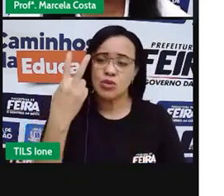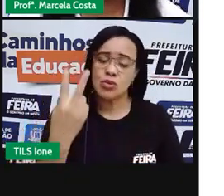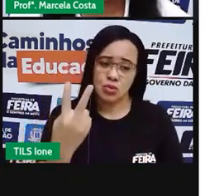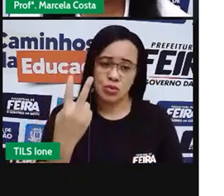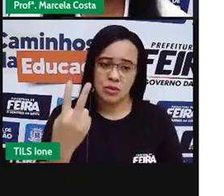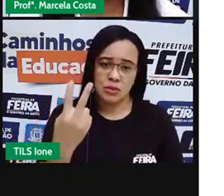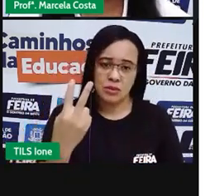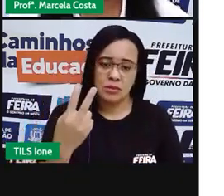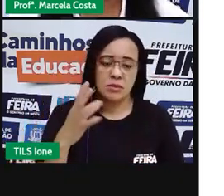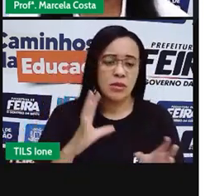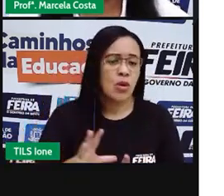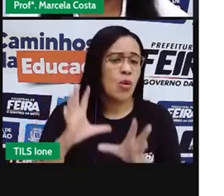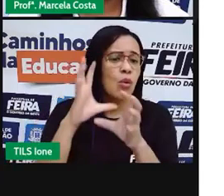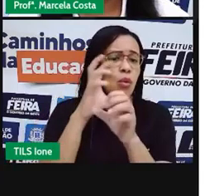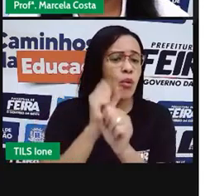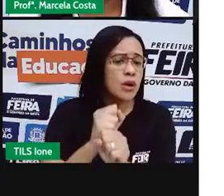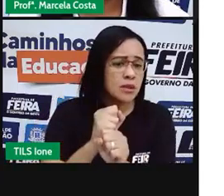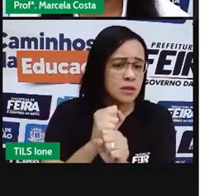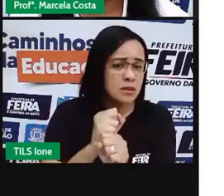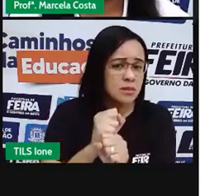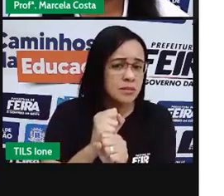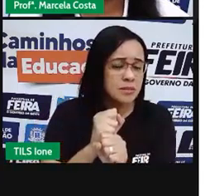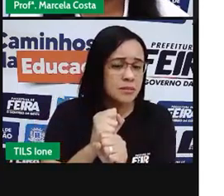quantas maçãs ficou